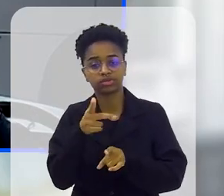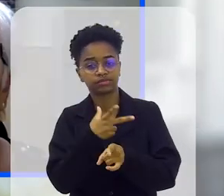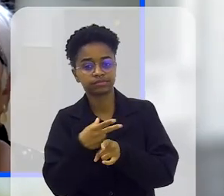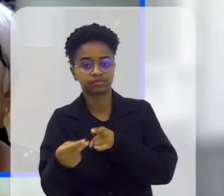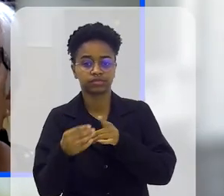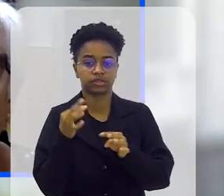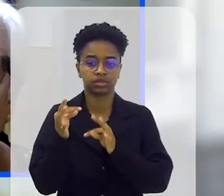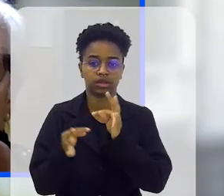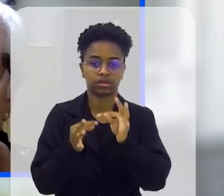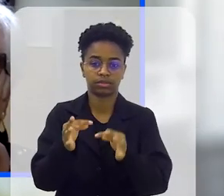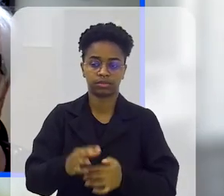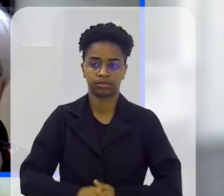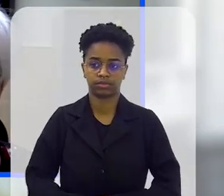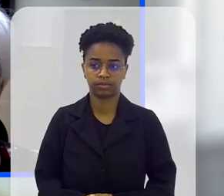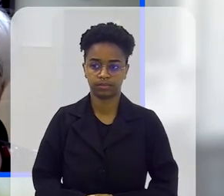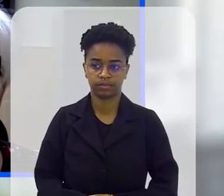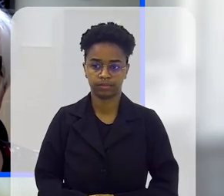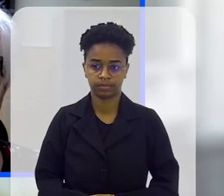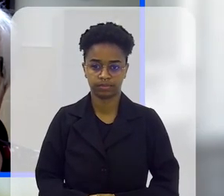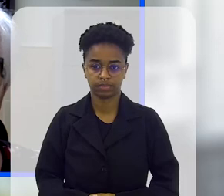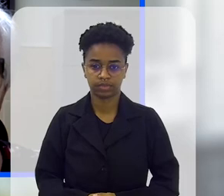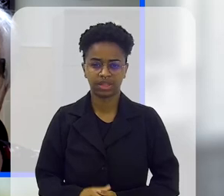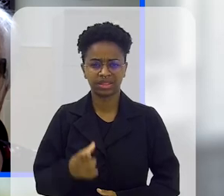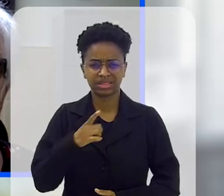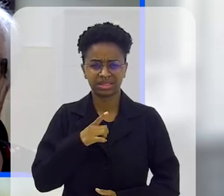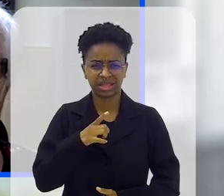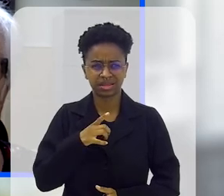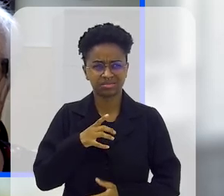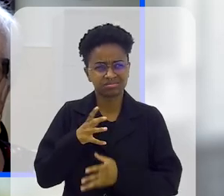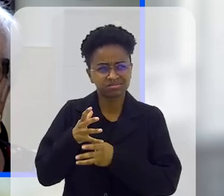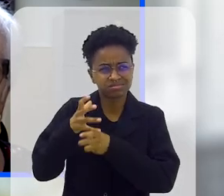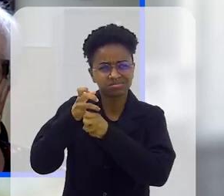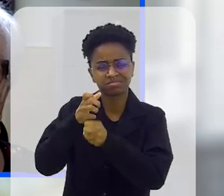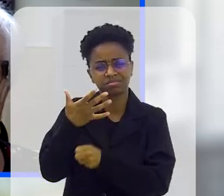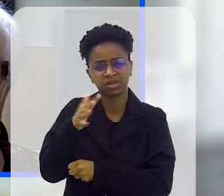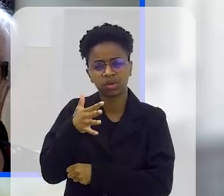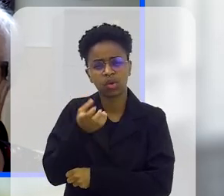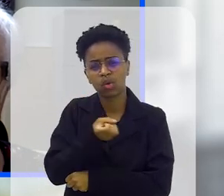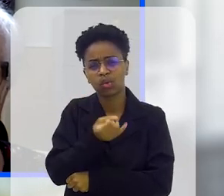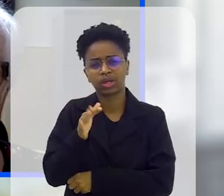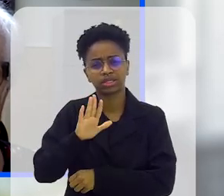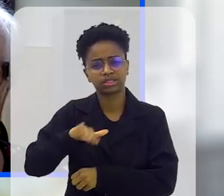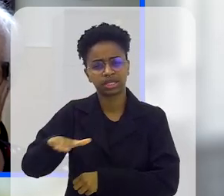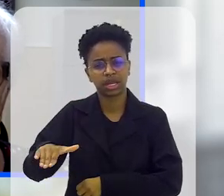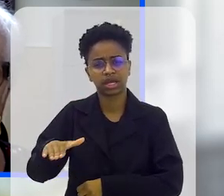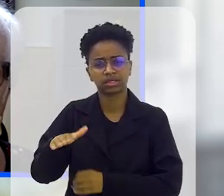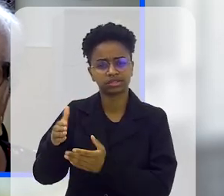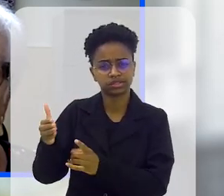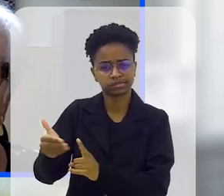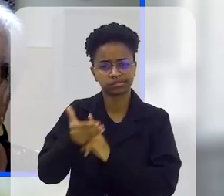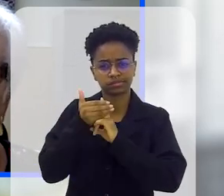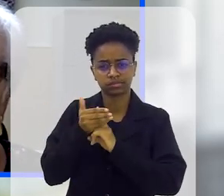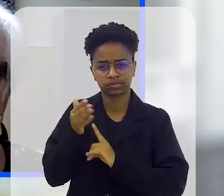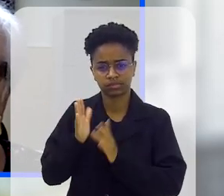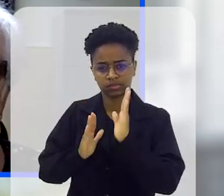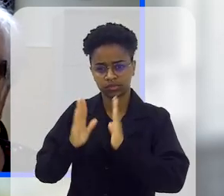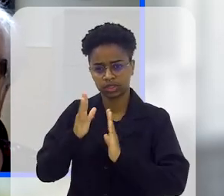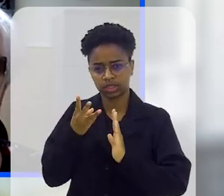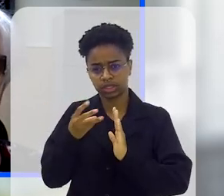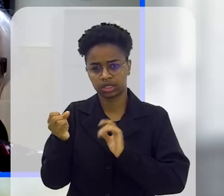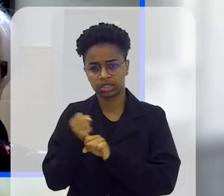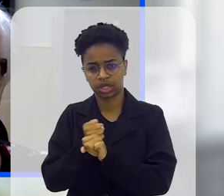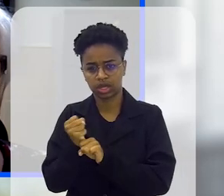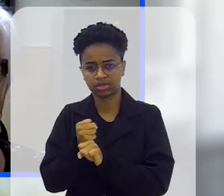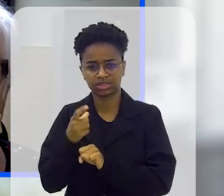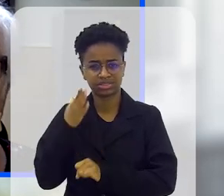vitorioso no tratamento. Você tem de cabeça, Sônia, mais ou menos assim, por alto, quantas crianças você já atenderam, né, ao longo desses 30 anos,